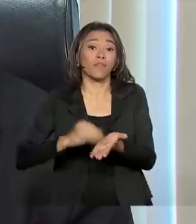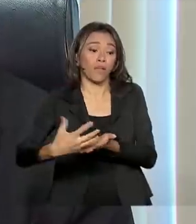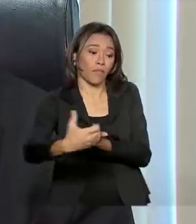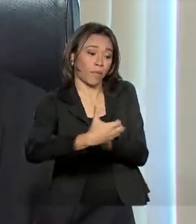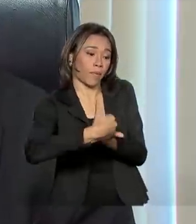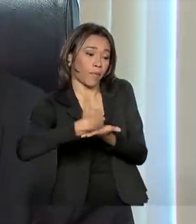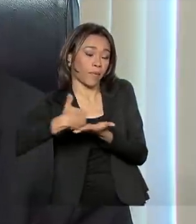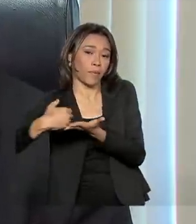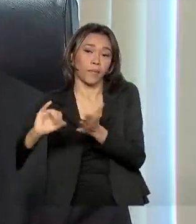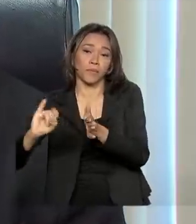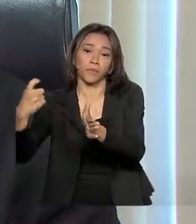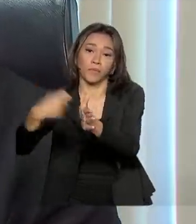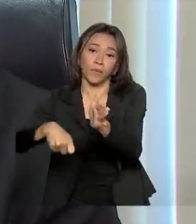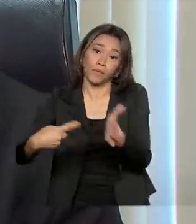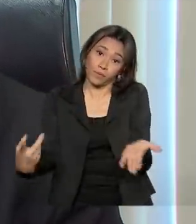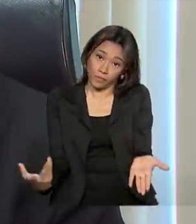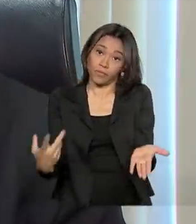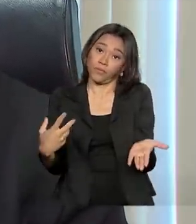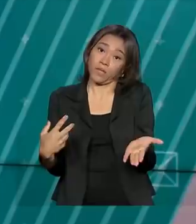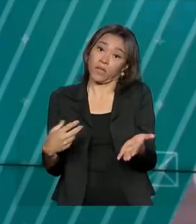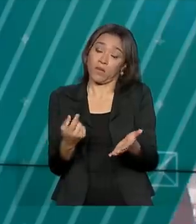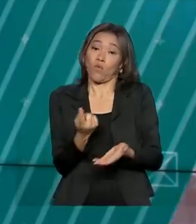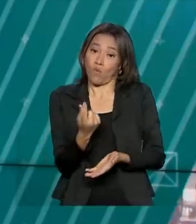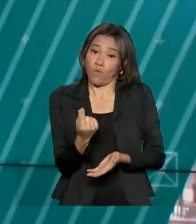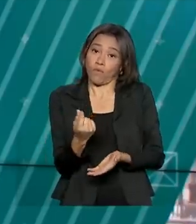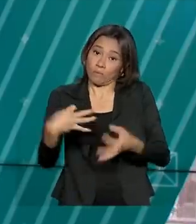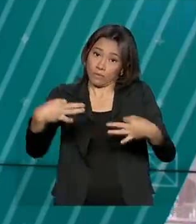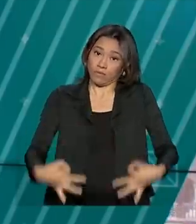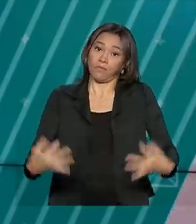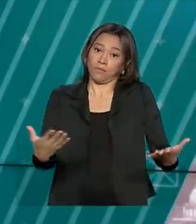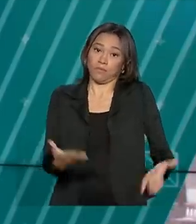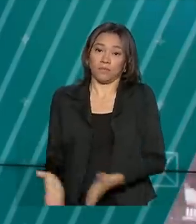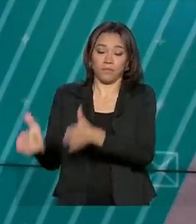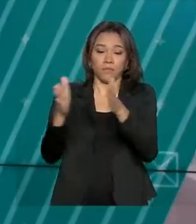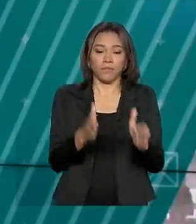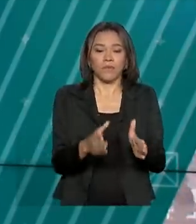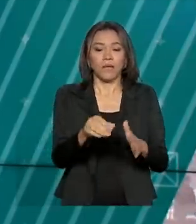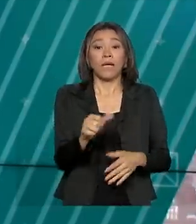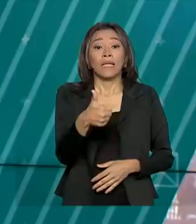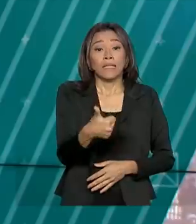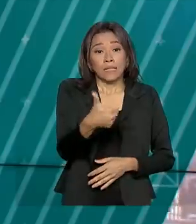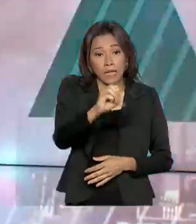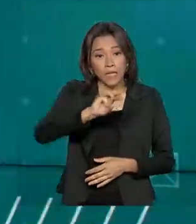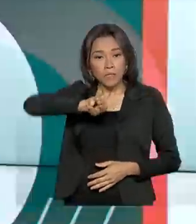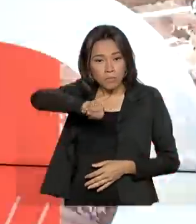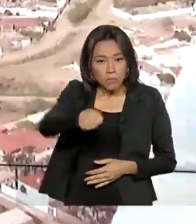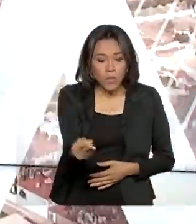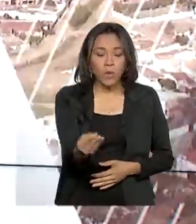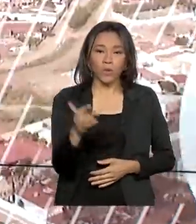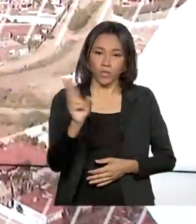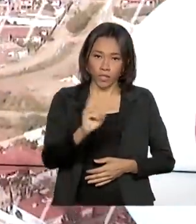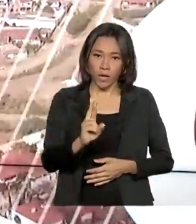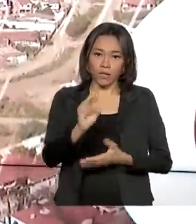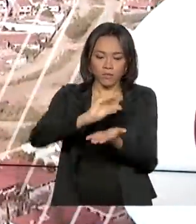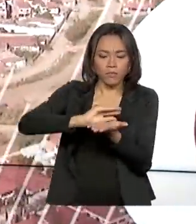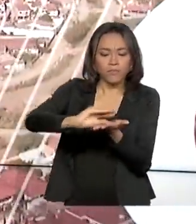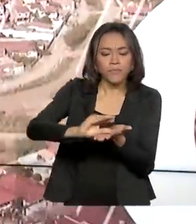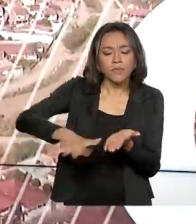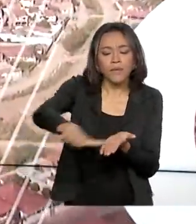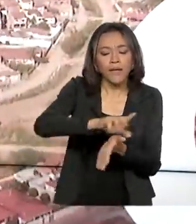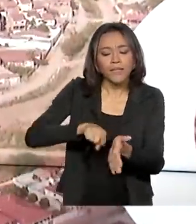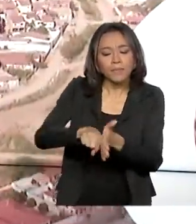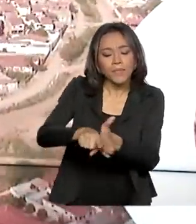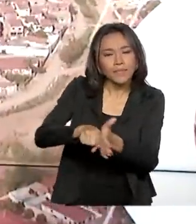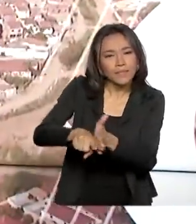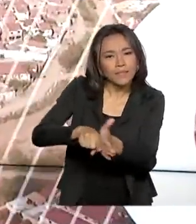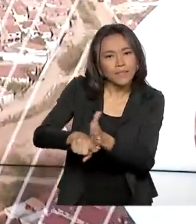tributos sobre o valor devido. 10 milhões de reais vão ser investidos em pesquisas científicas